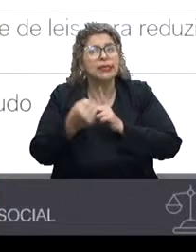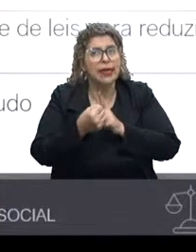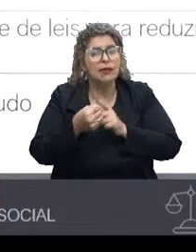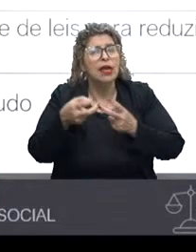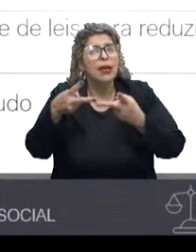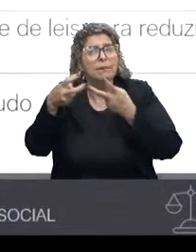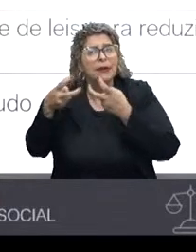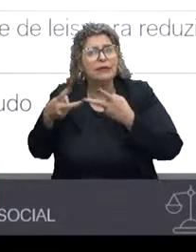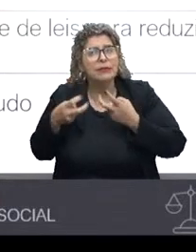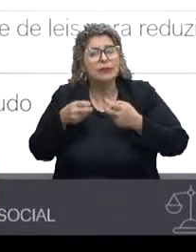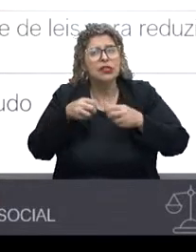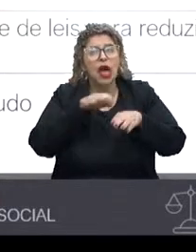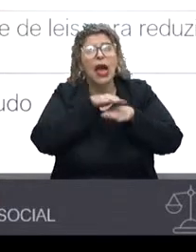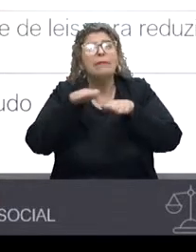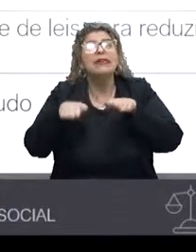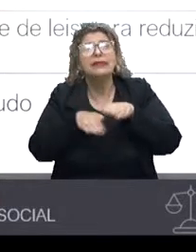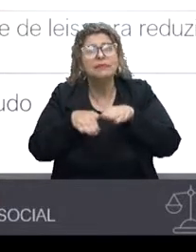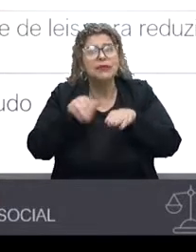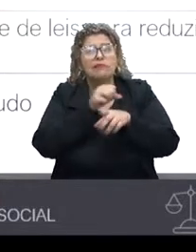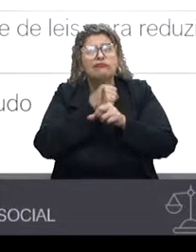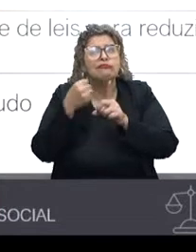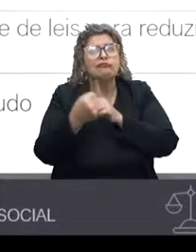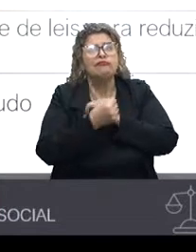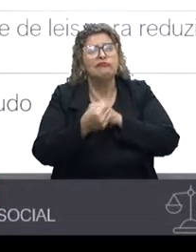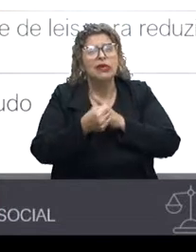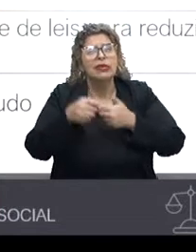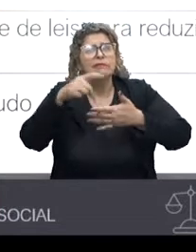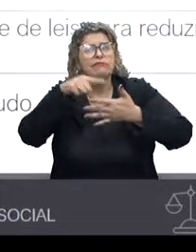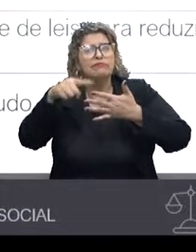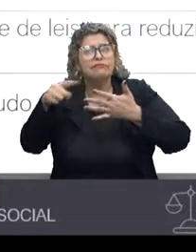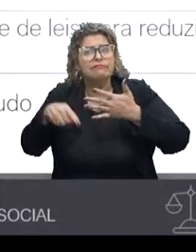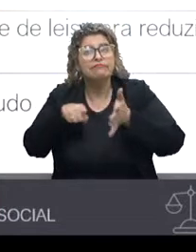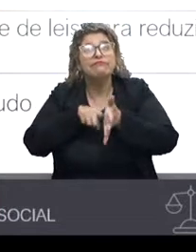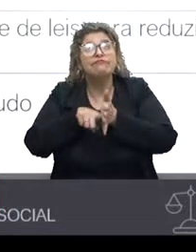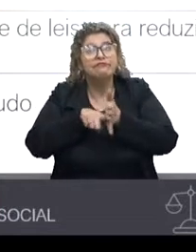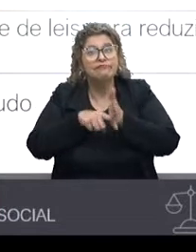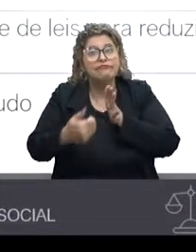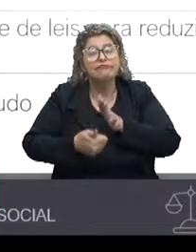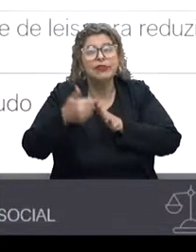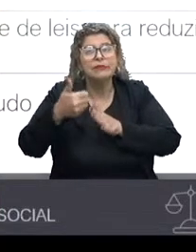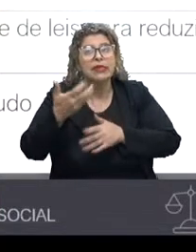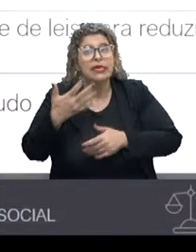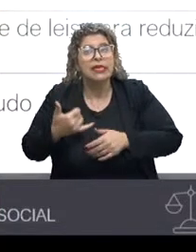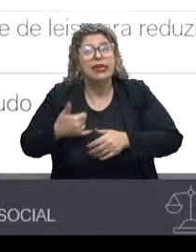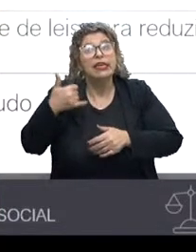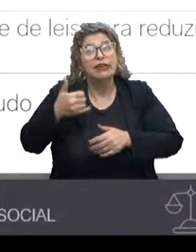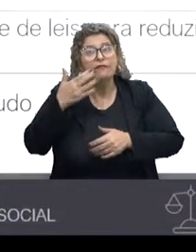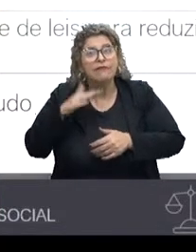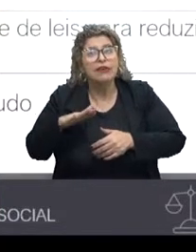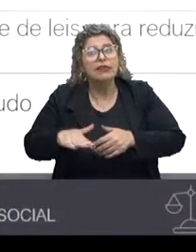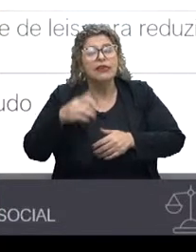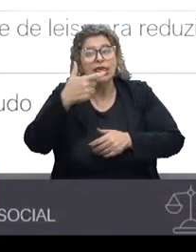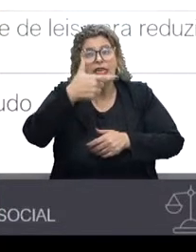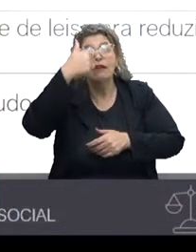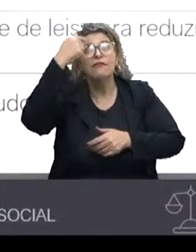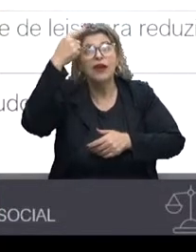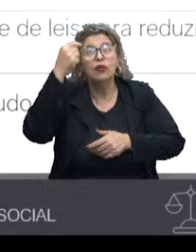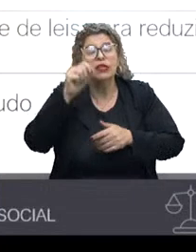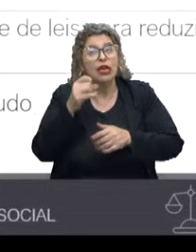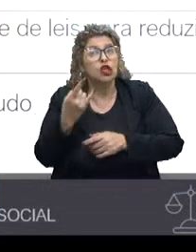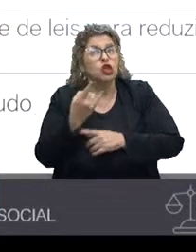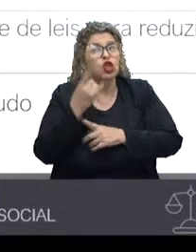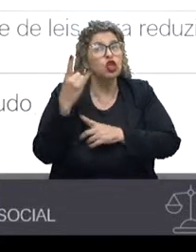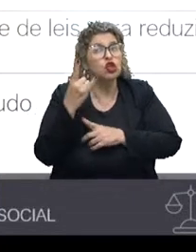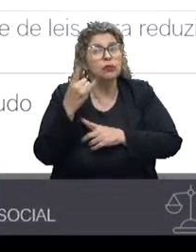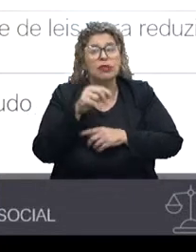percepção sobre a desigualdade social, e aí os temas específicos da pesquisa, como a primeira infância e o ensino superior. E, por último,